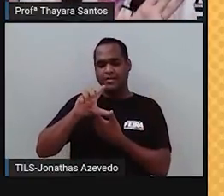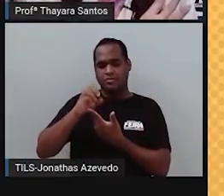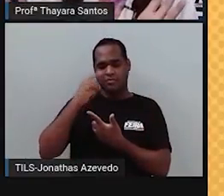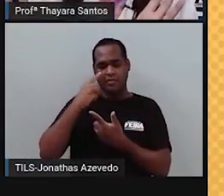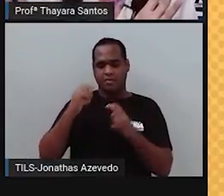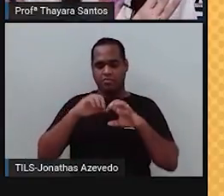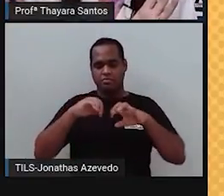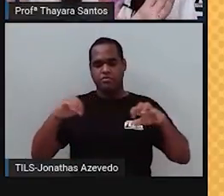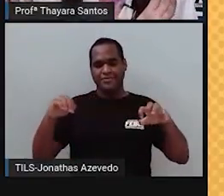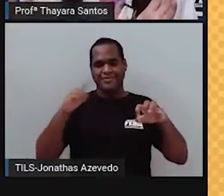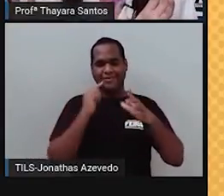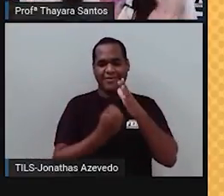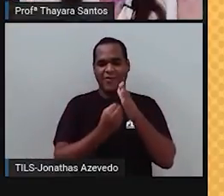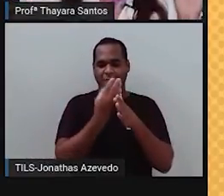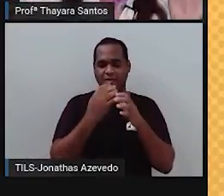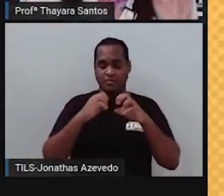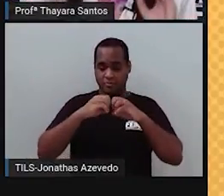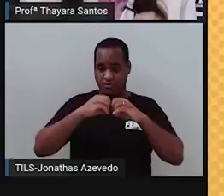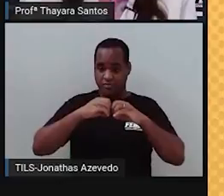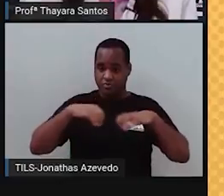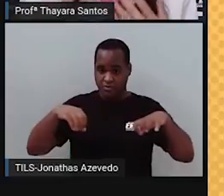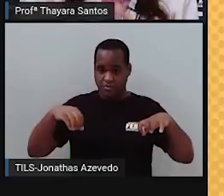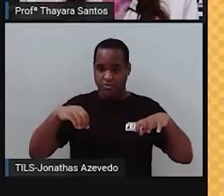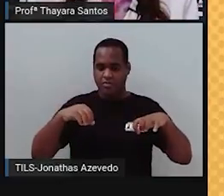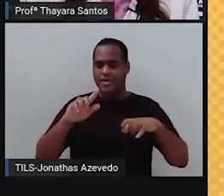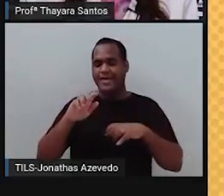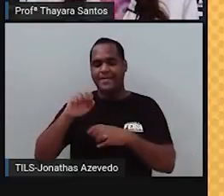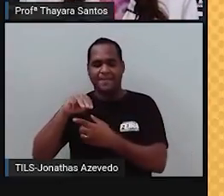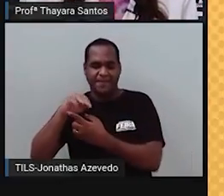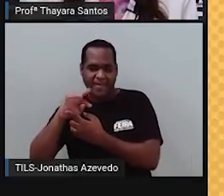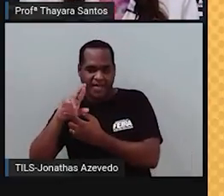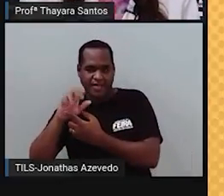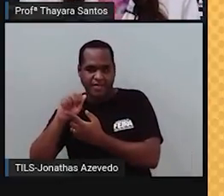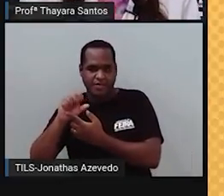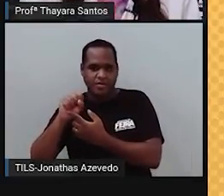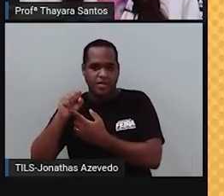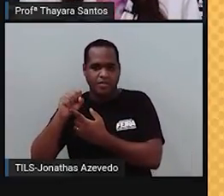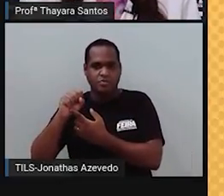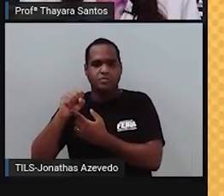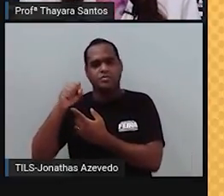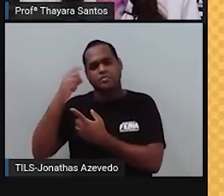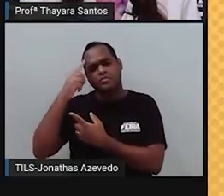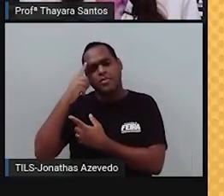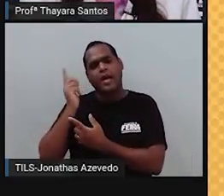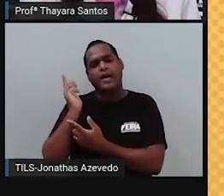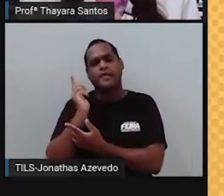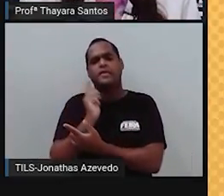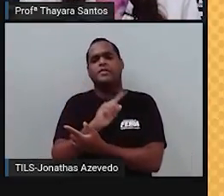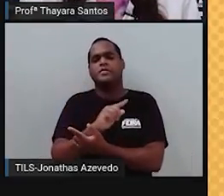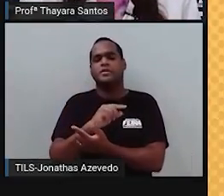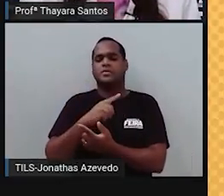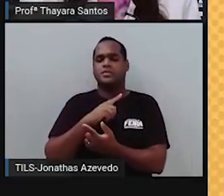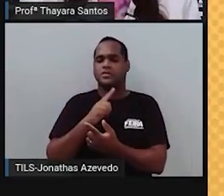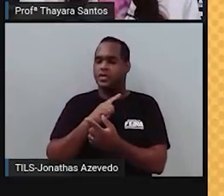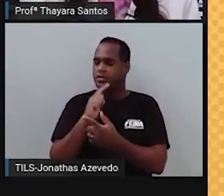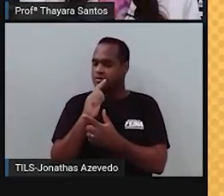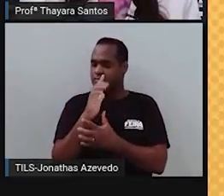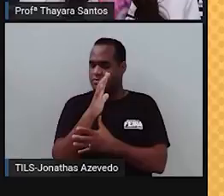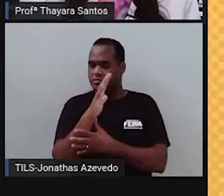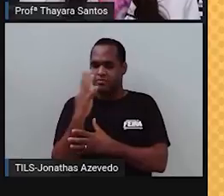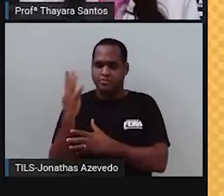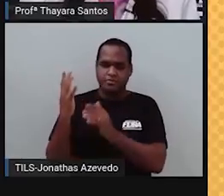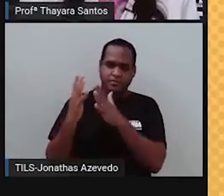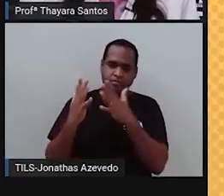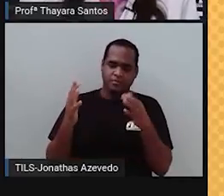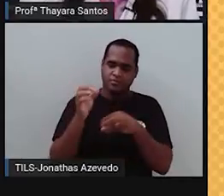separam na formação dos gametas. Se os alelos se separam na formação dos gametas, essa planta aqui, no momento de formar as